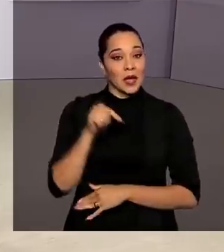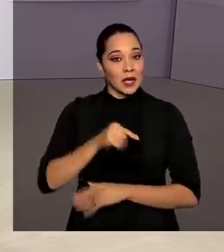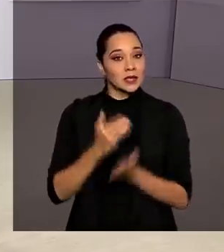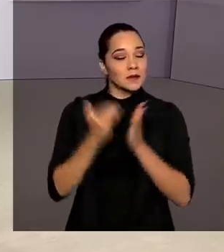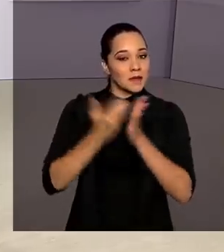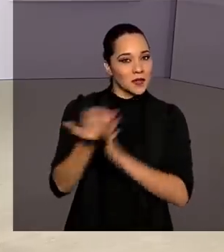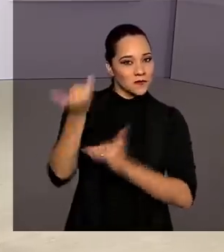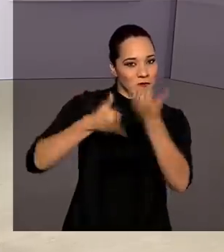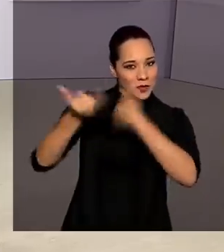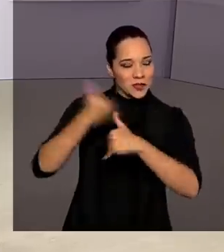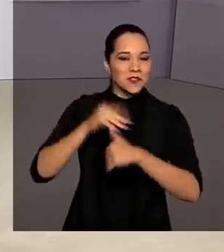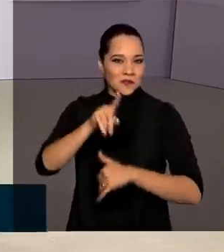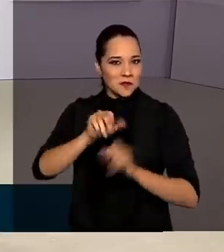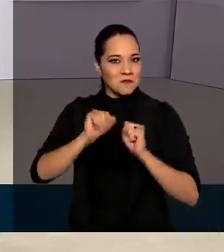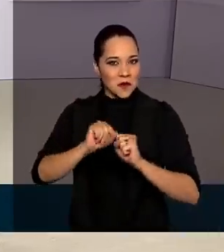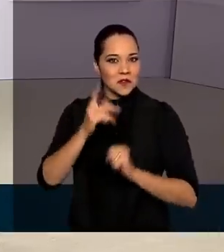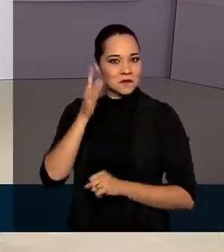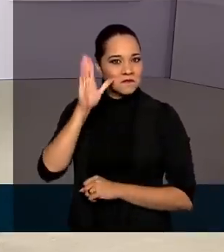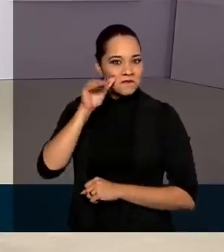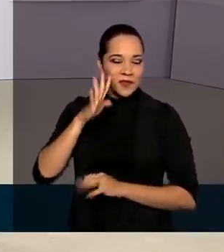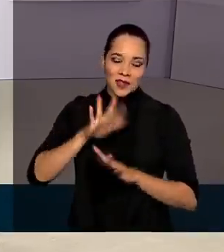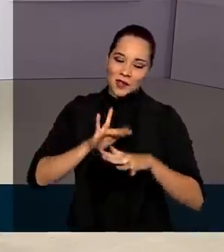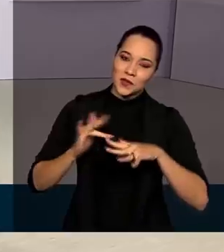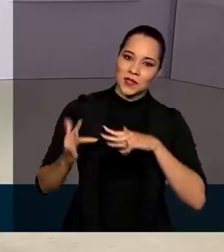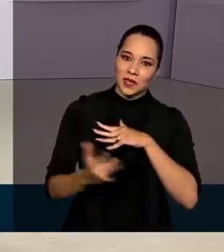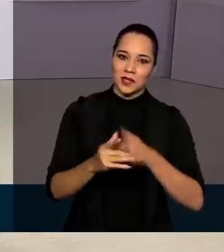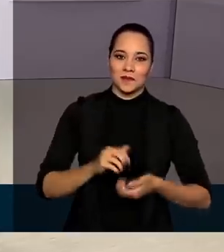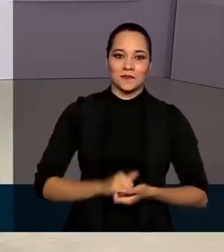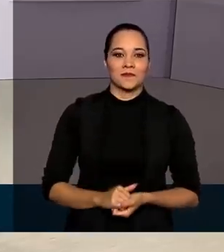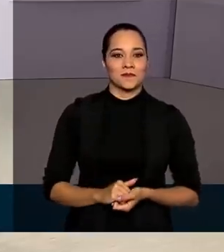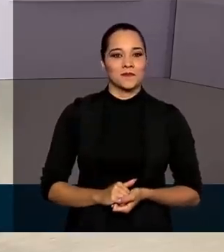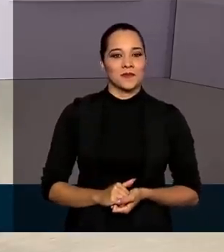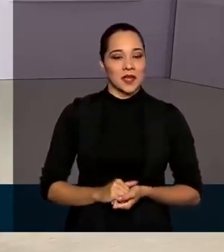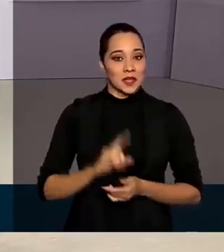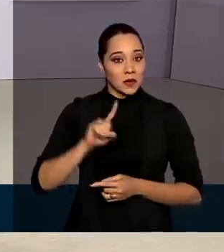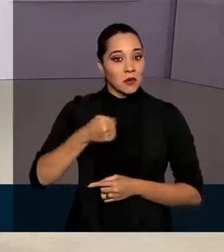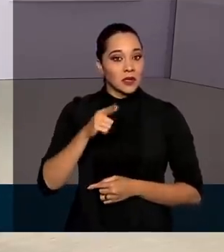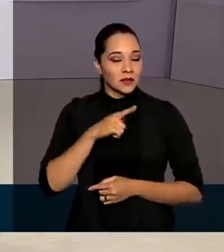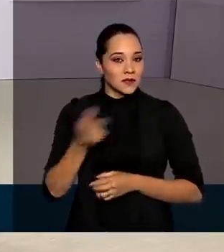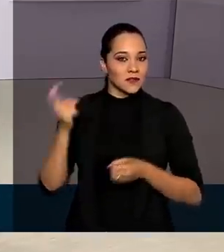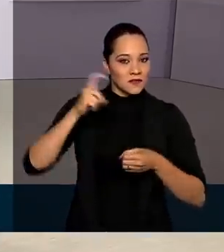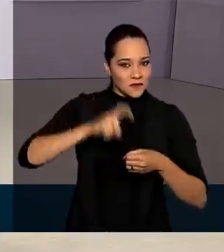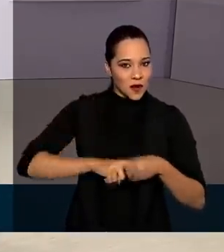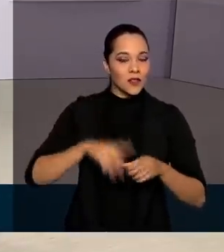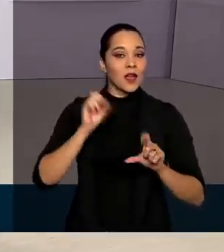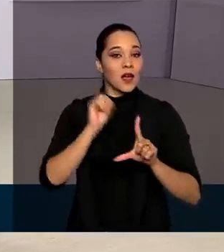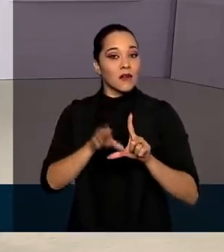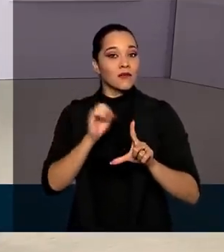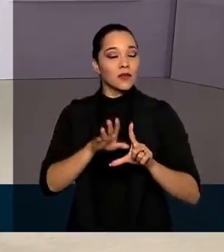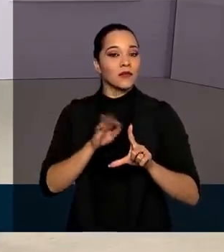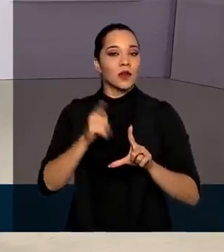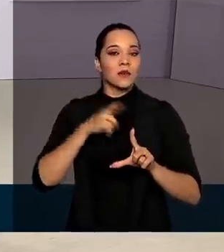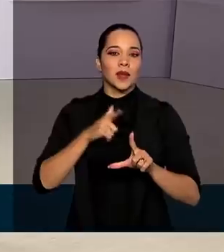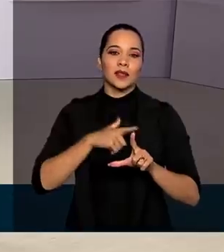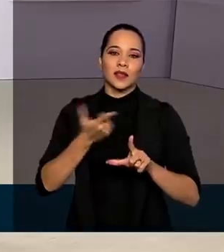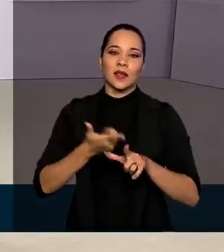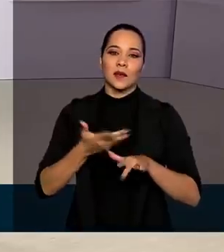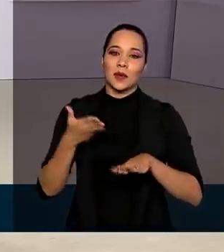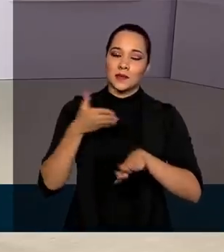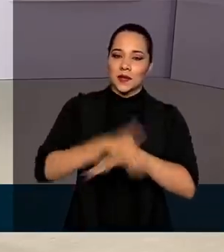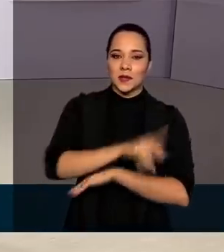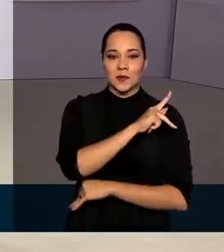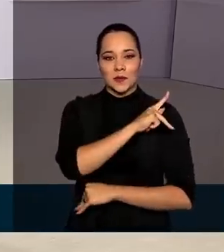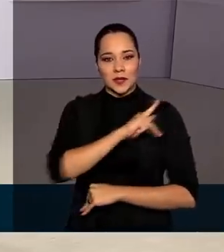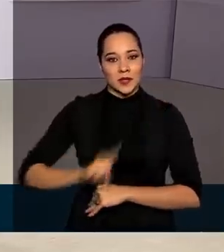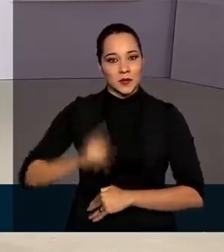Essas e outras informações, você confere seguindo as nossas redes sociais. Daqui a pouco a gente volta ao vivo para transmitir a participação